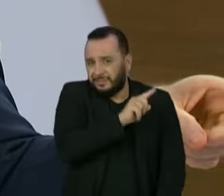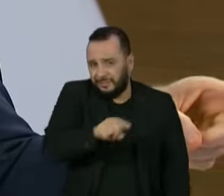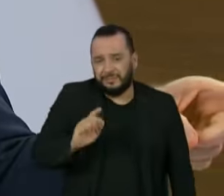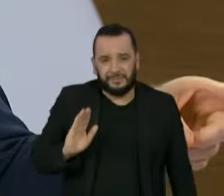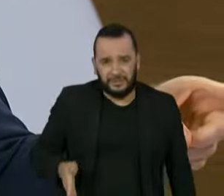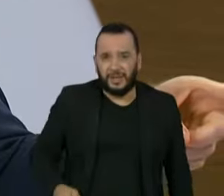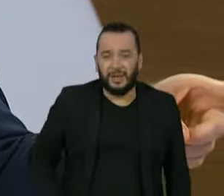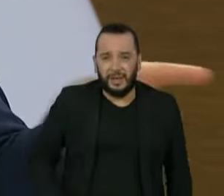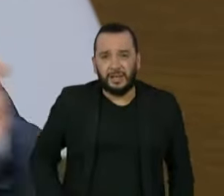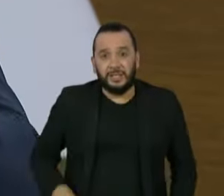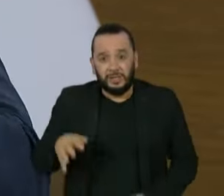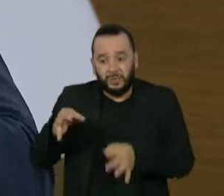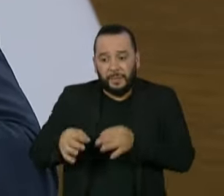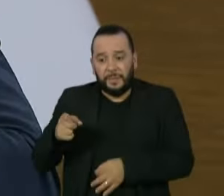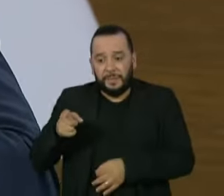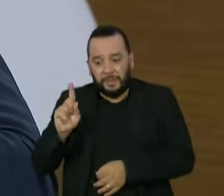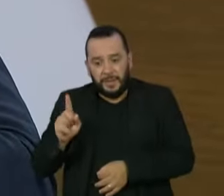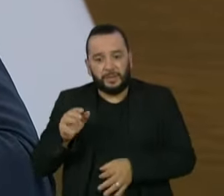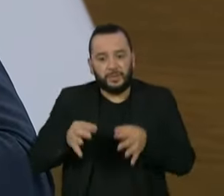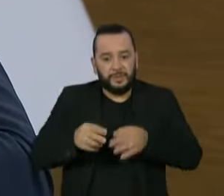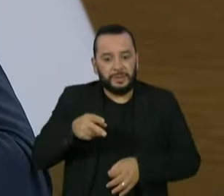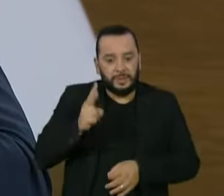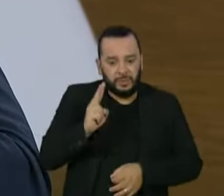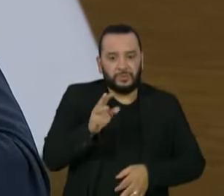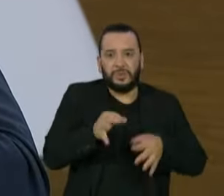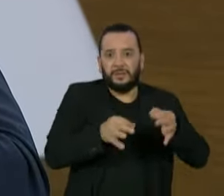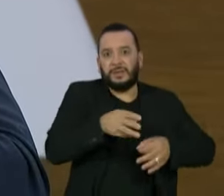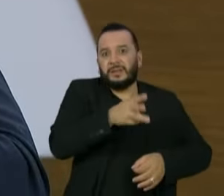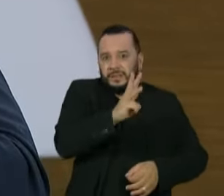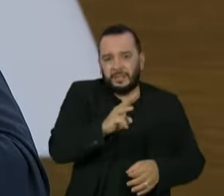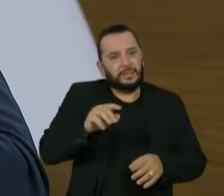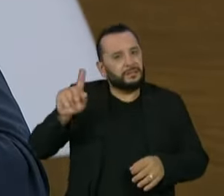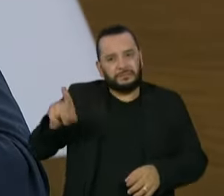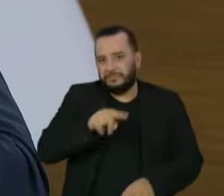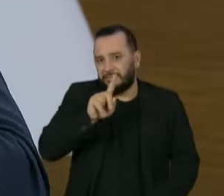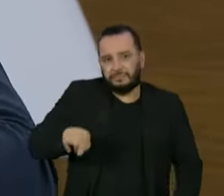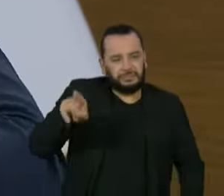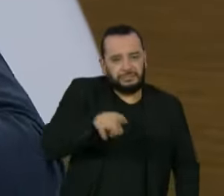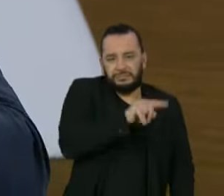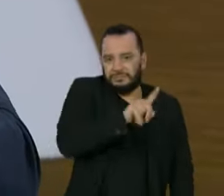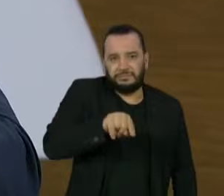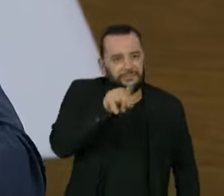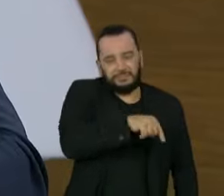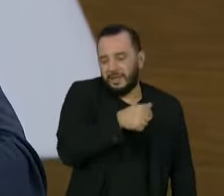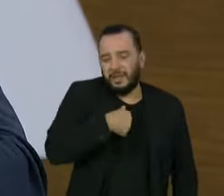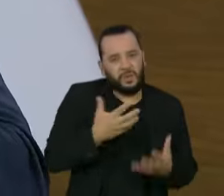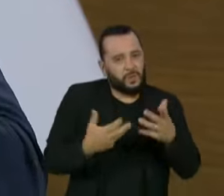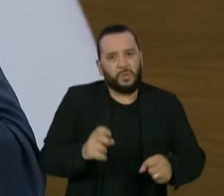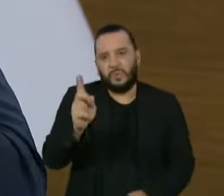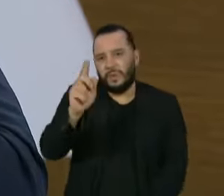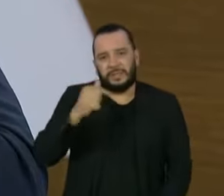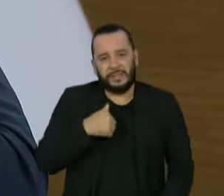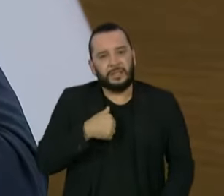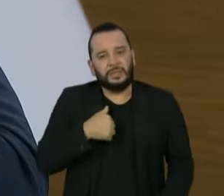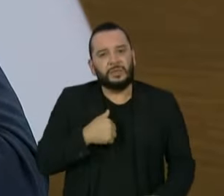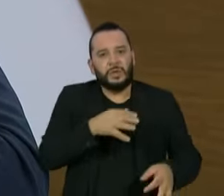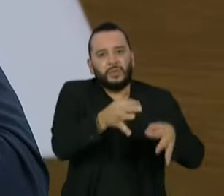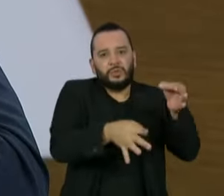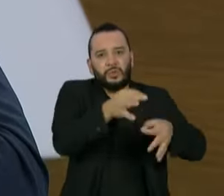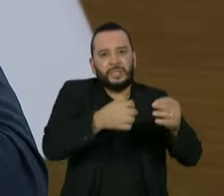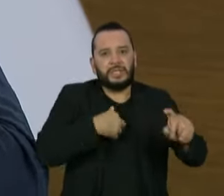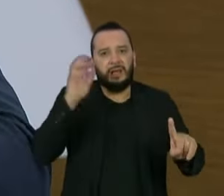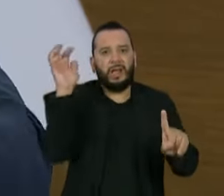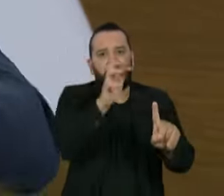grau. Então, eu não posso admitir que isso seja saudável dentro de uma